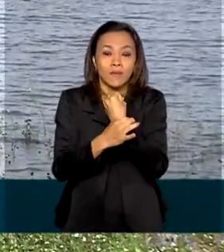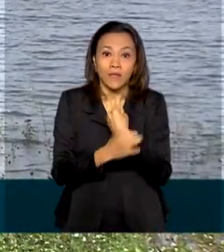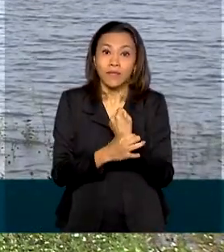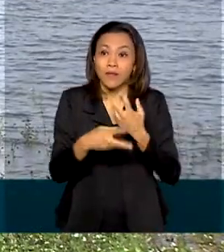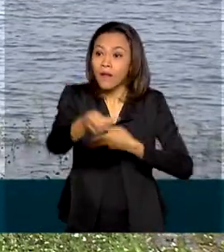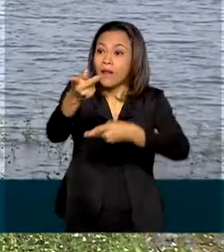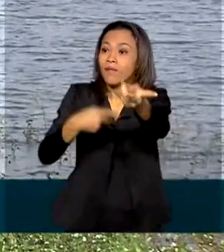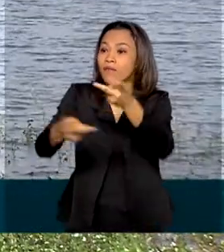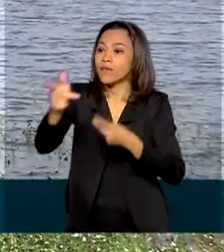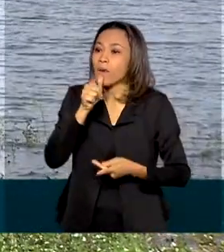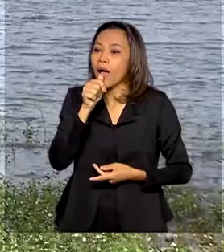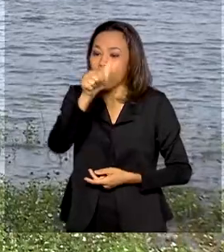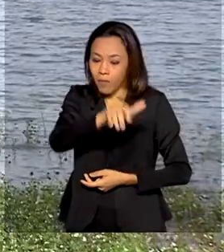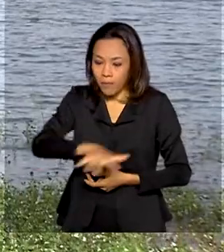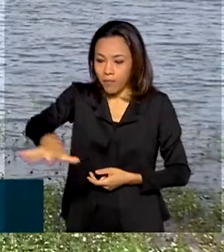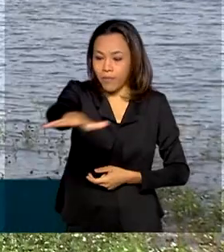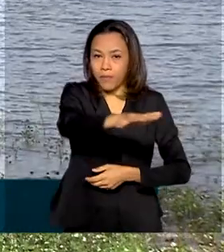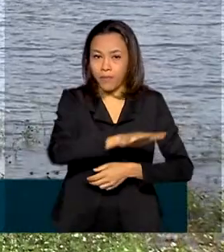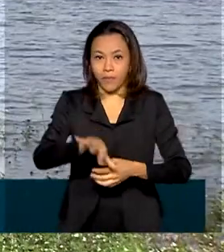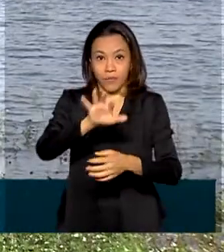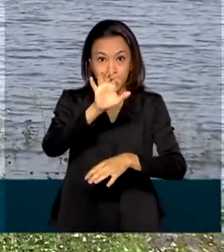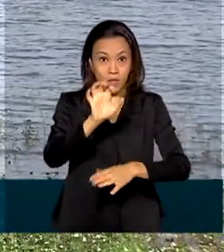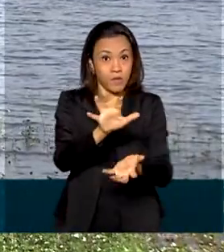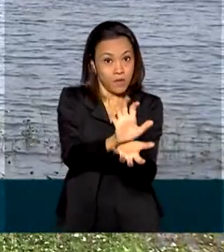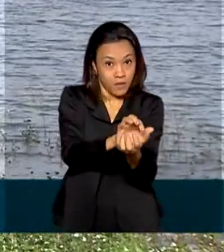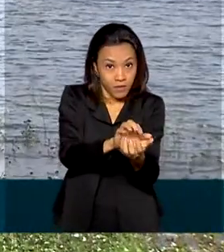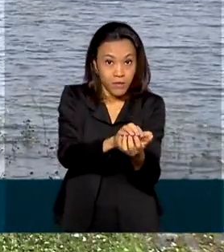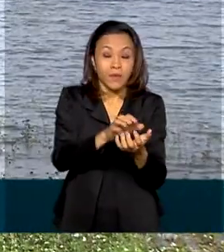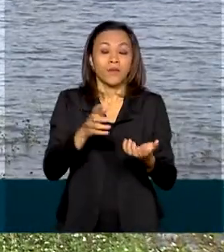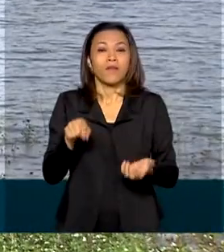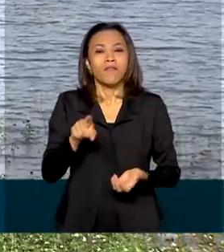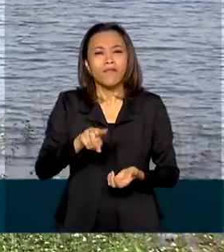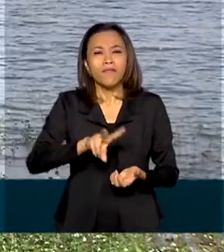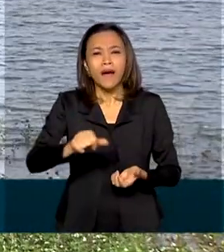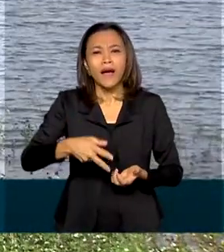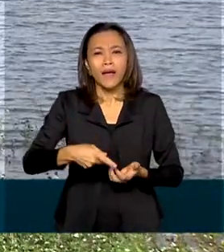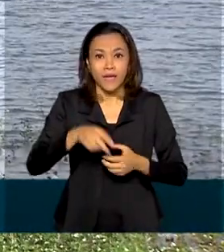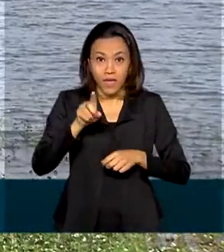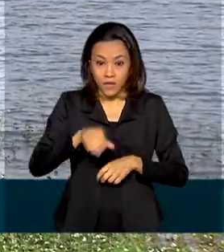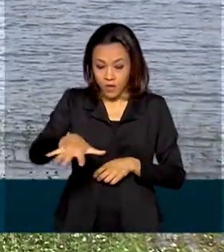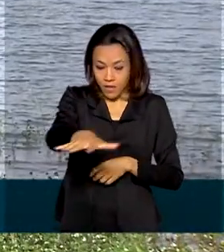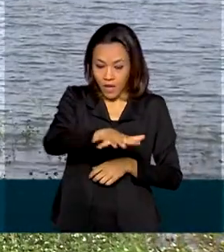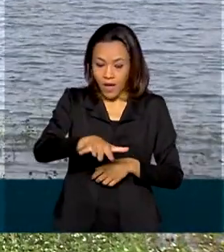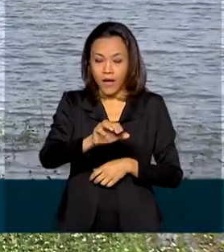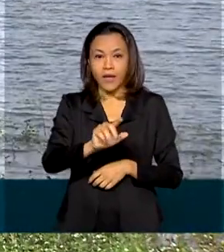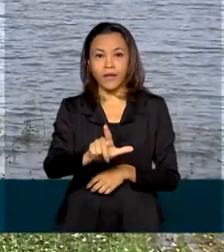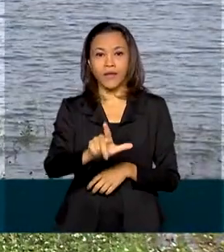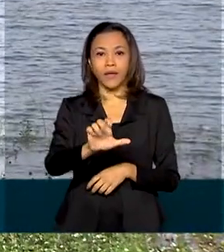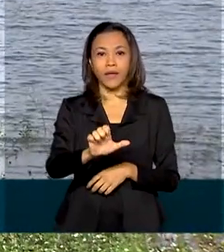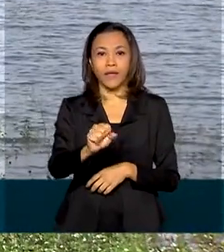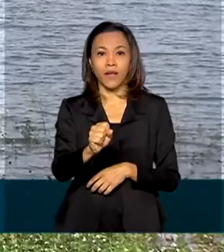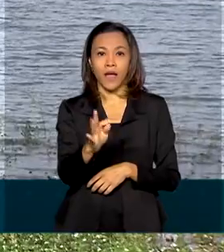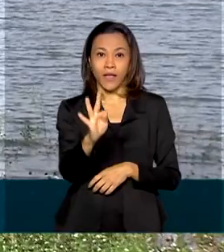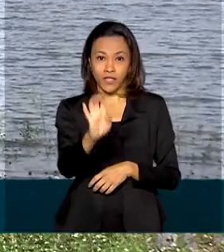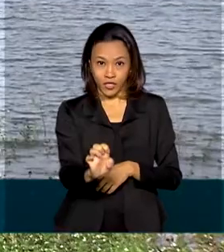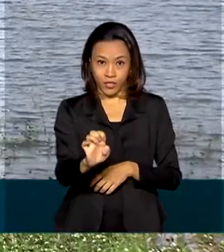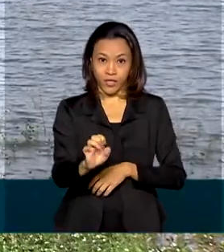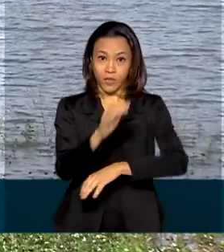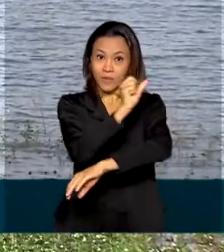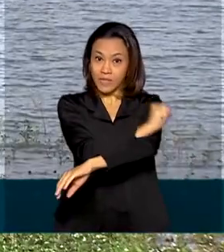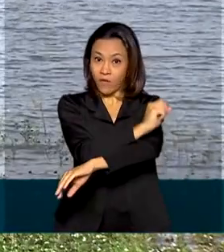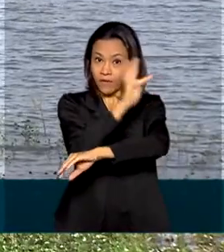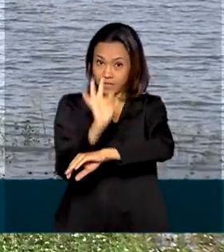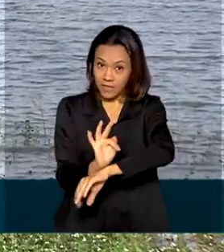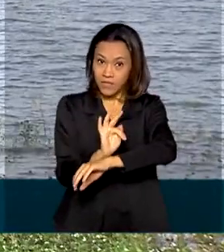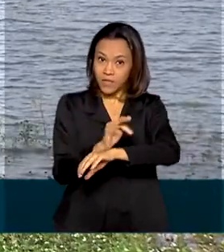Pernambuco. A estrutura, em conjunto com a doutora do Agreste, vai distribuir água do eixo leste da integração do Rio São Francisco para mais de